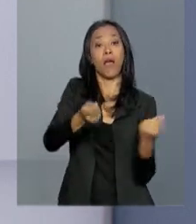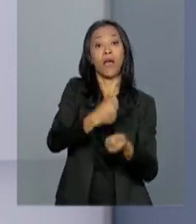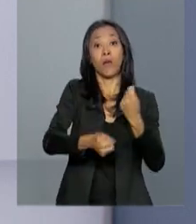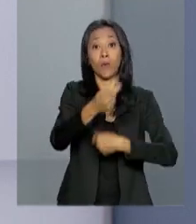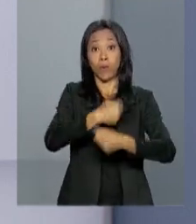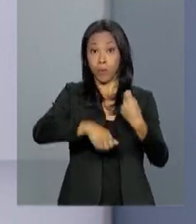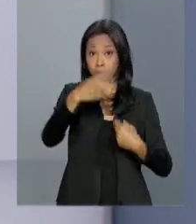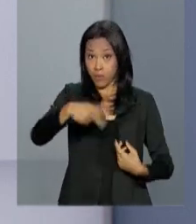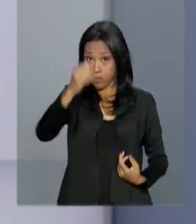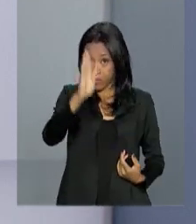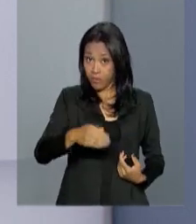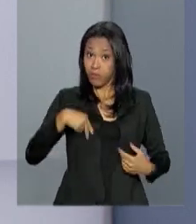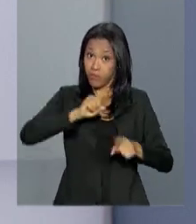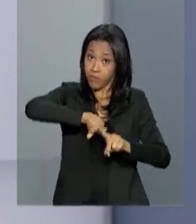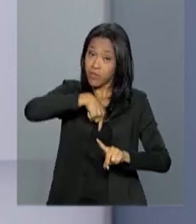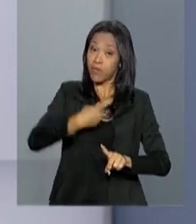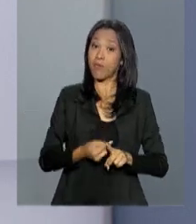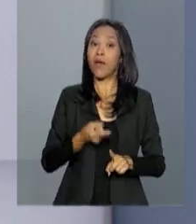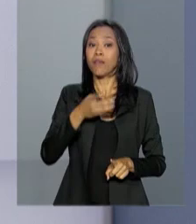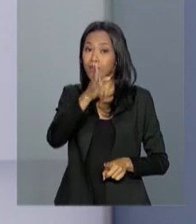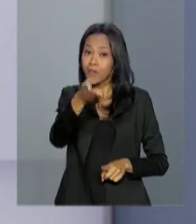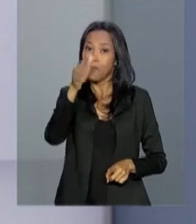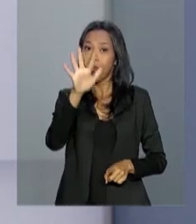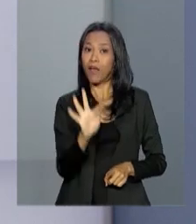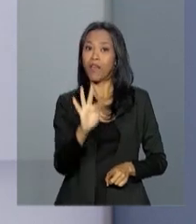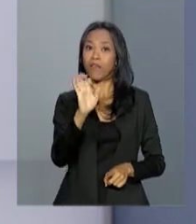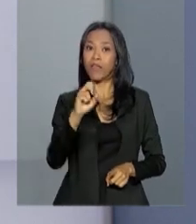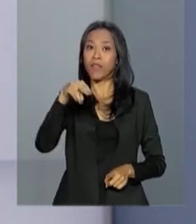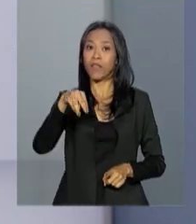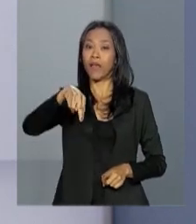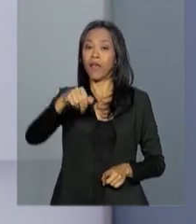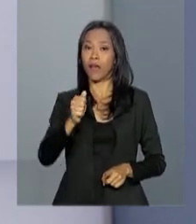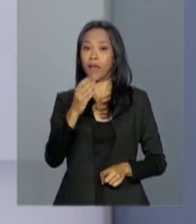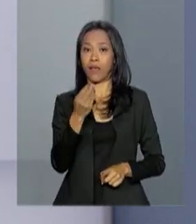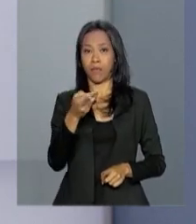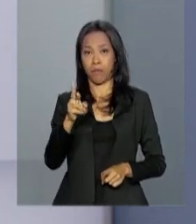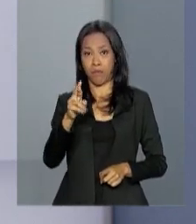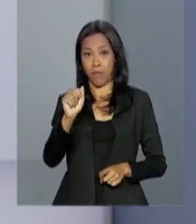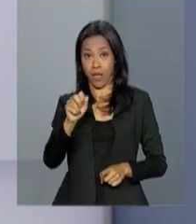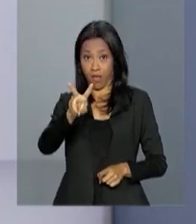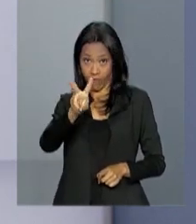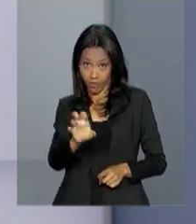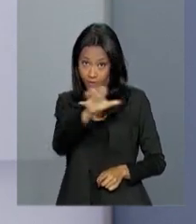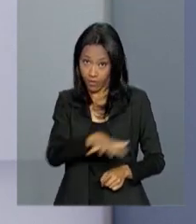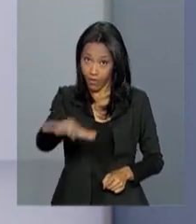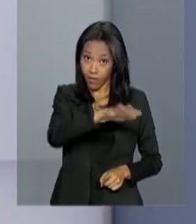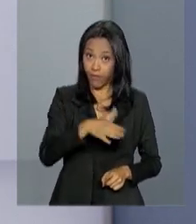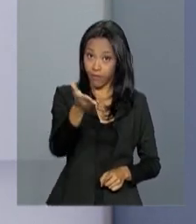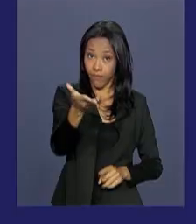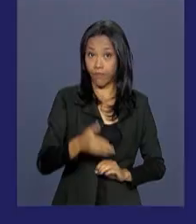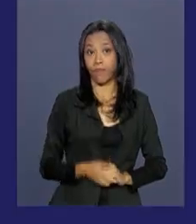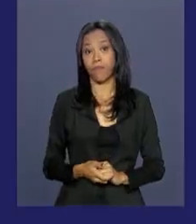Vamos saber mais sobre a FENABRAVE, a federação que representa os distribuidores desse setor.